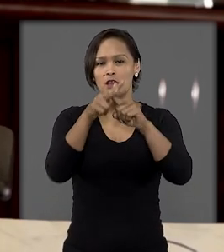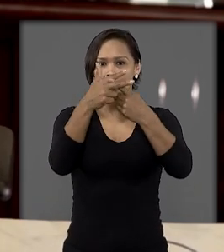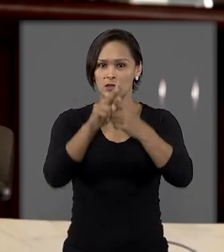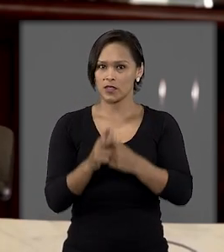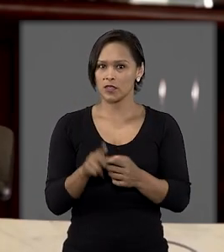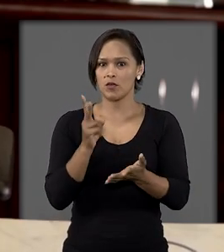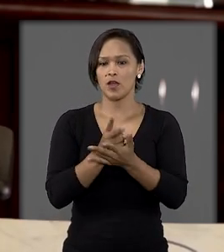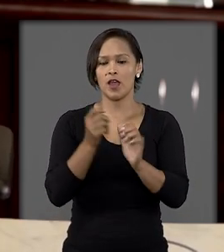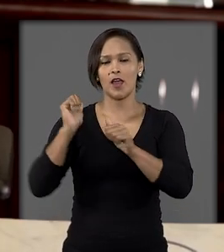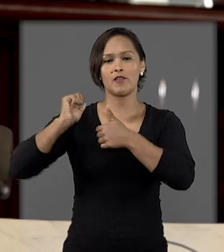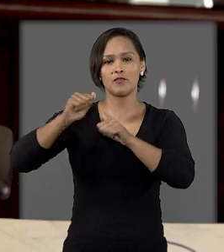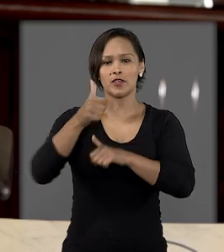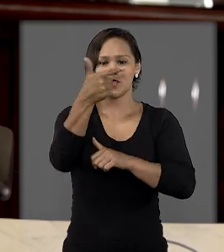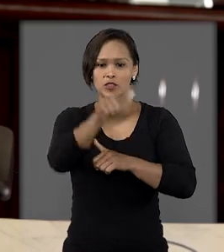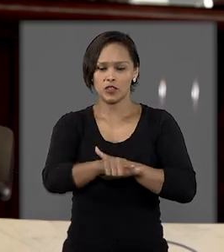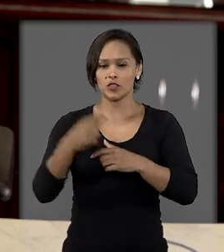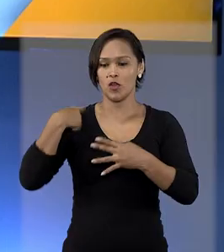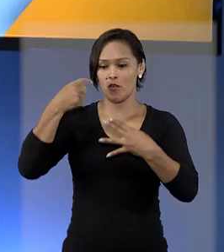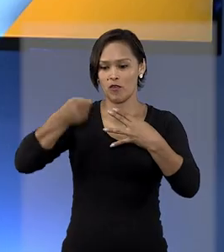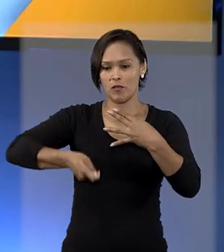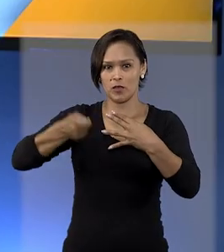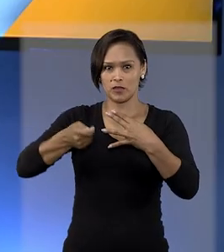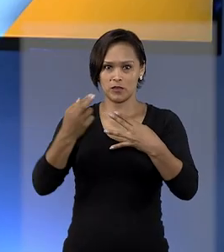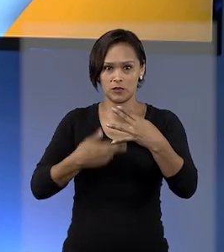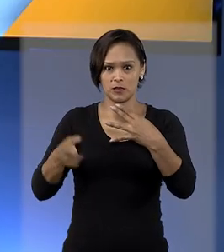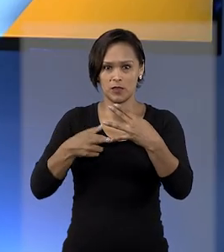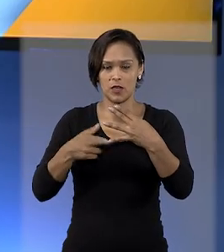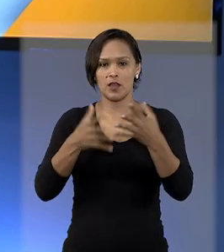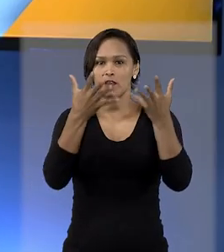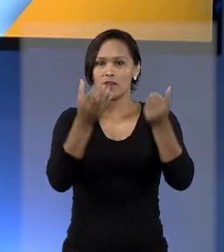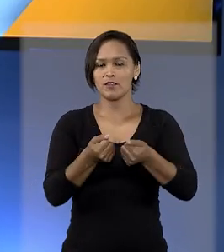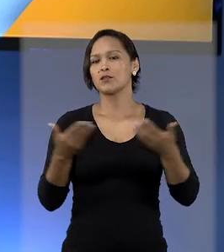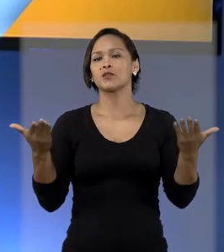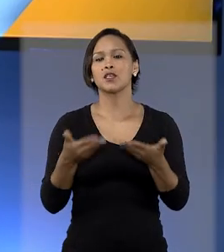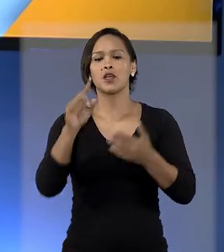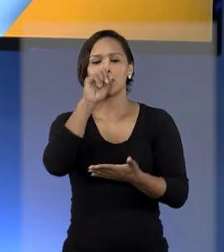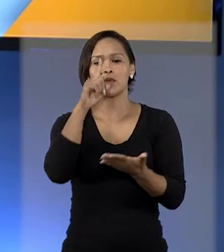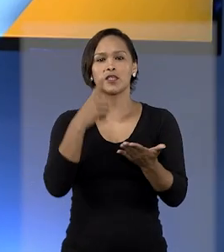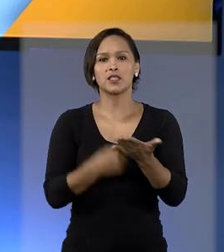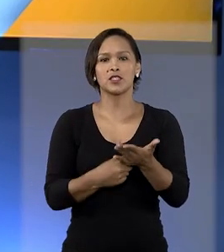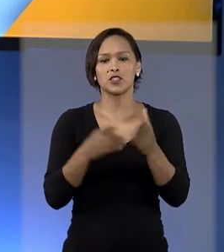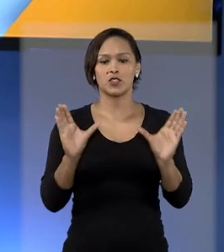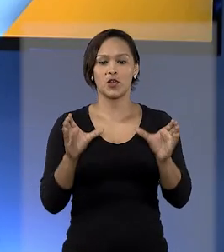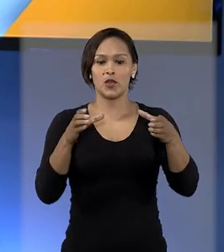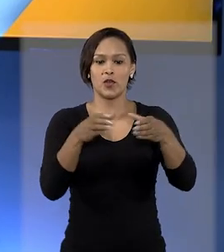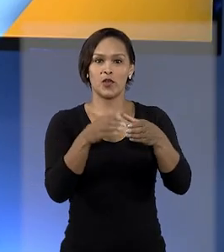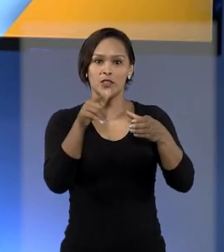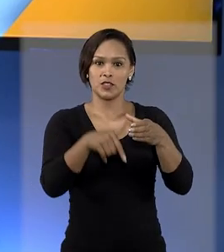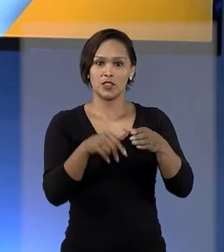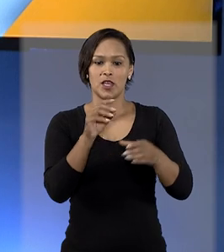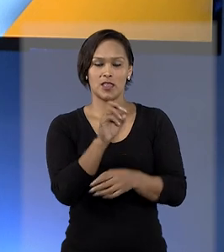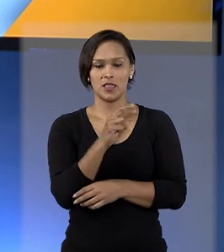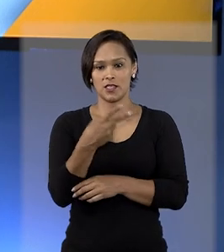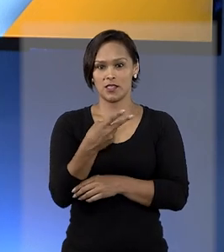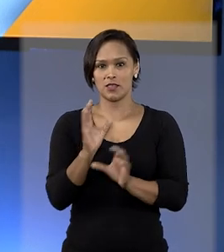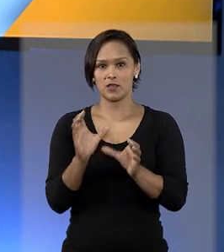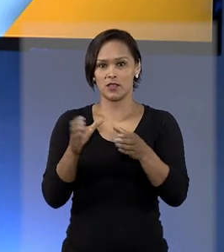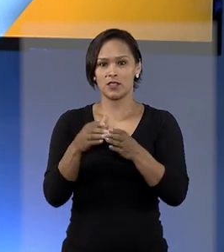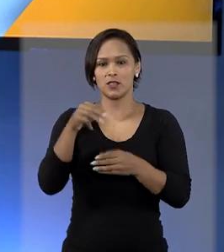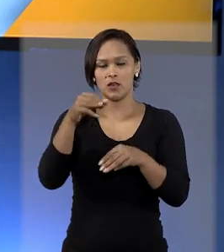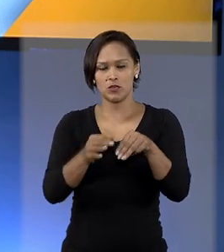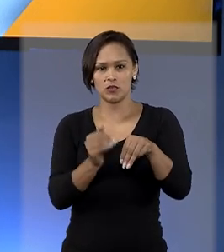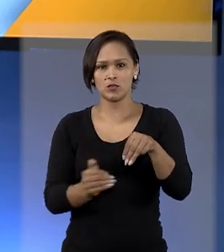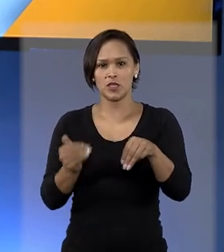reavaliada pelo juízo de primeiro grau. Vamos agora para as decisões colegiadas. Na segunda sessão, os ministros